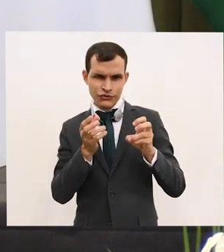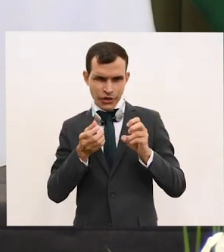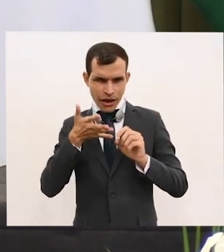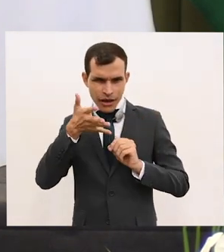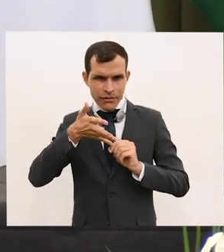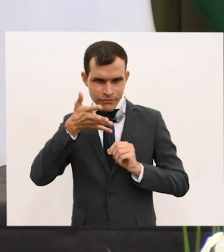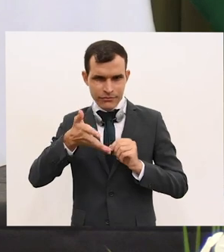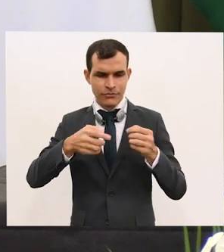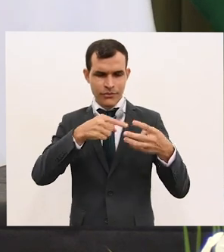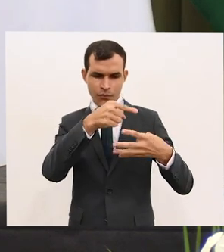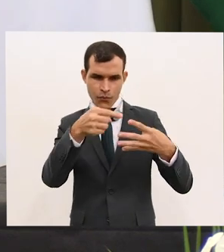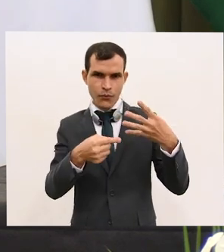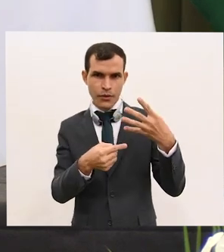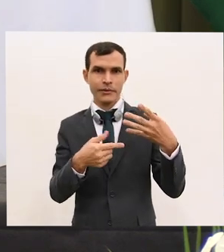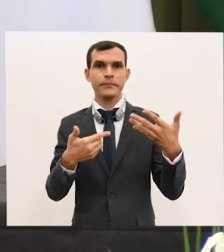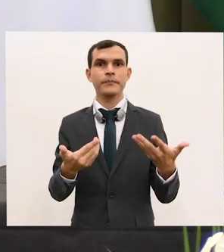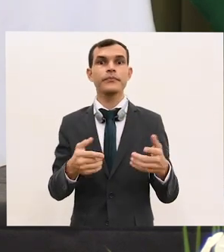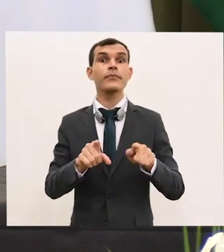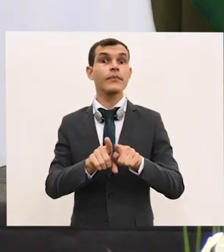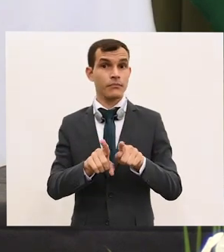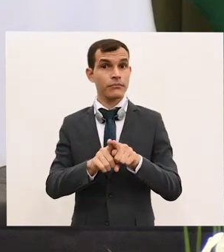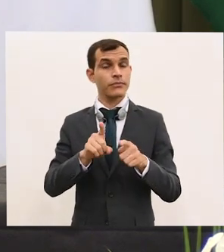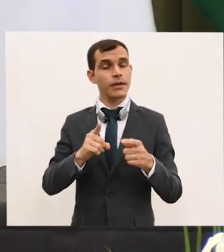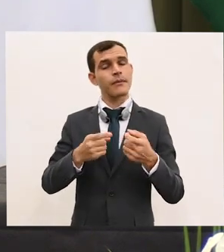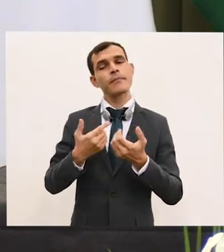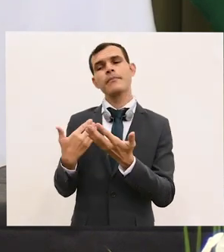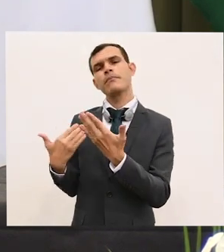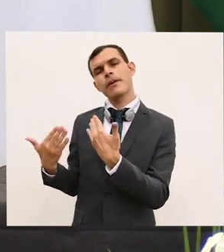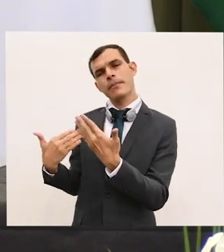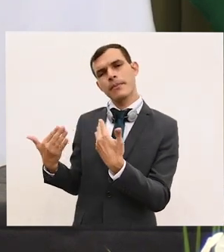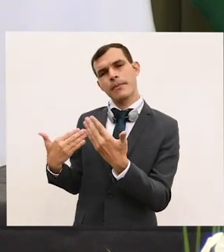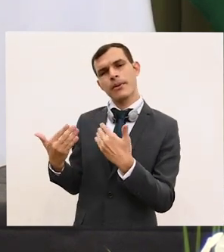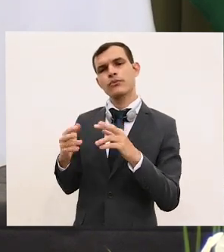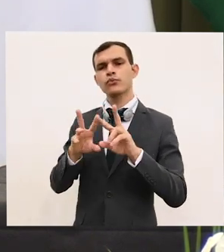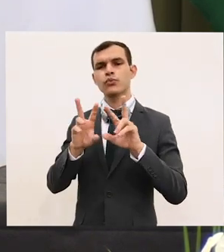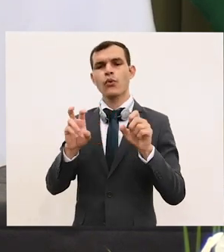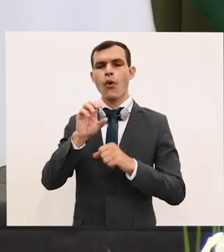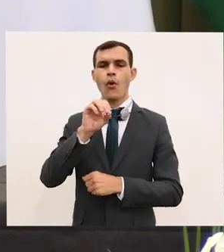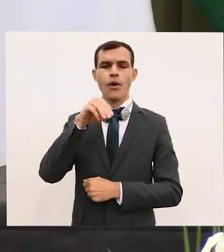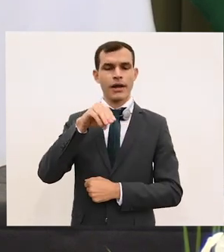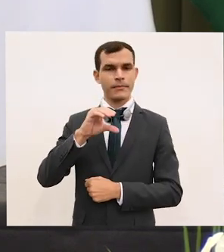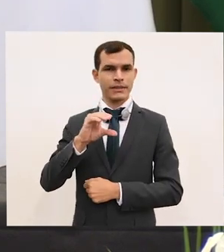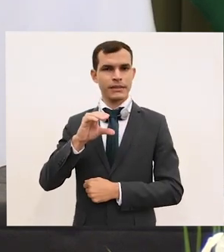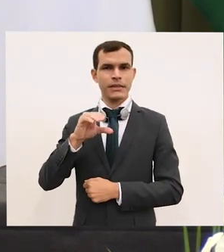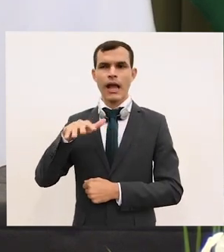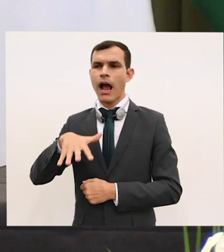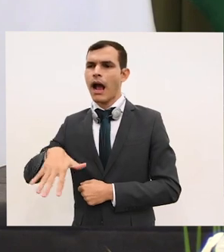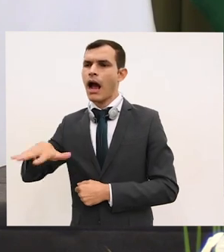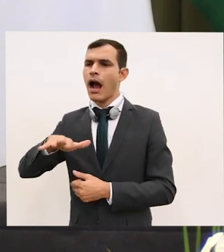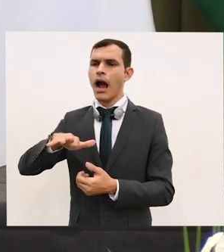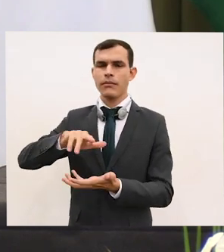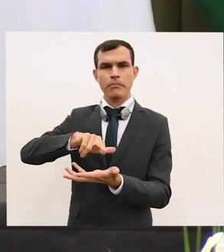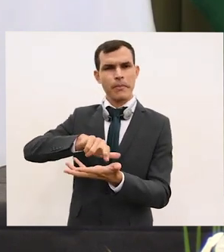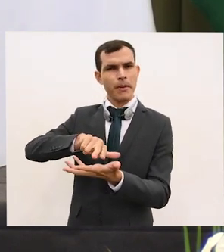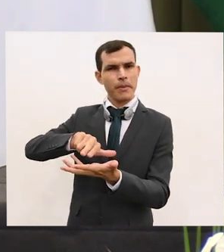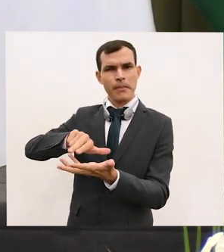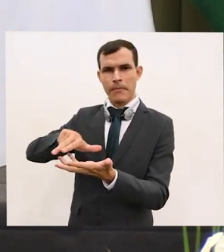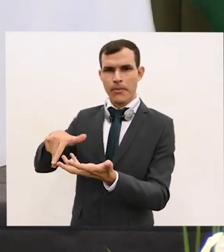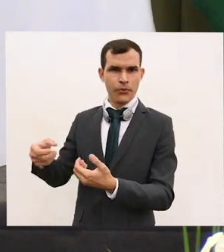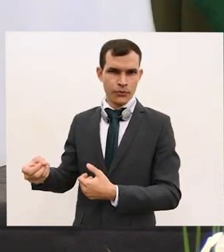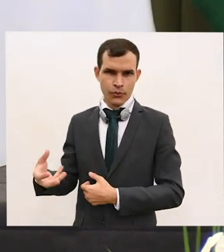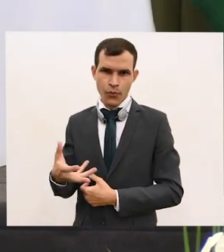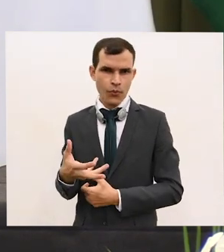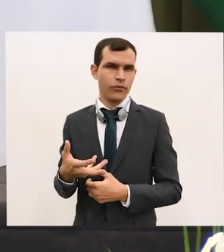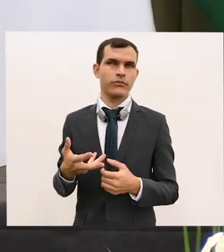conversamos também sobre os aportes da OMC em novas áreas, com facilitação de investimentos, comércio